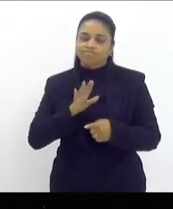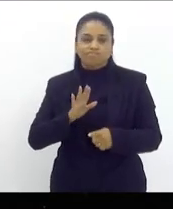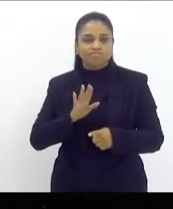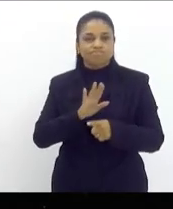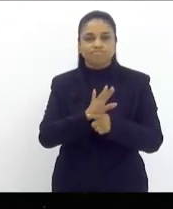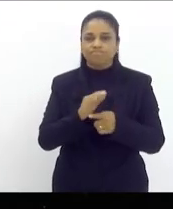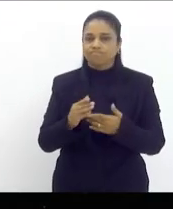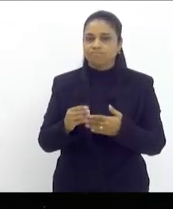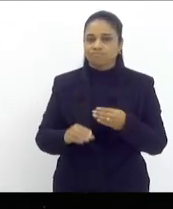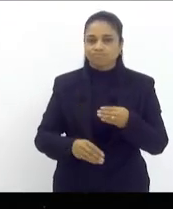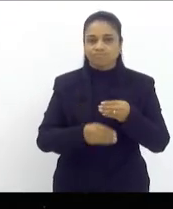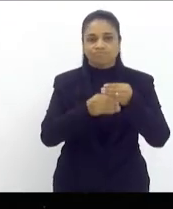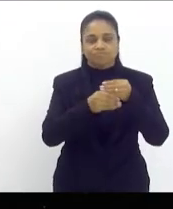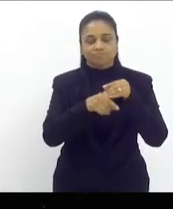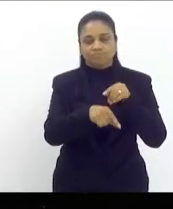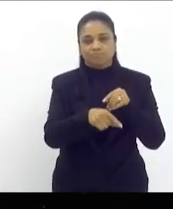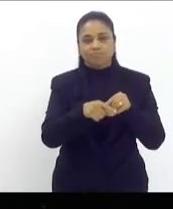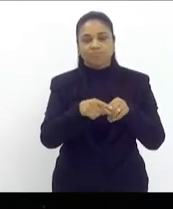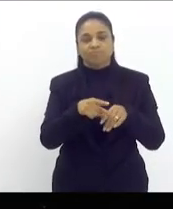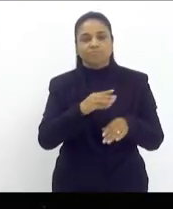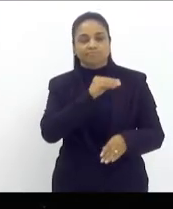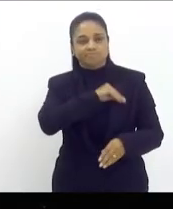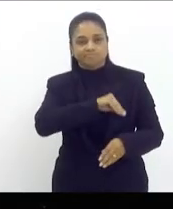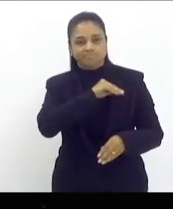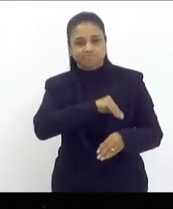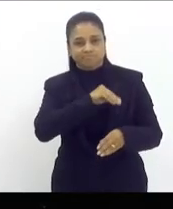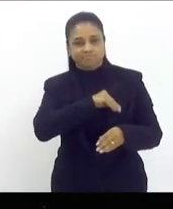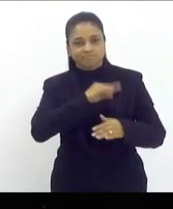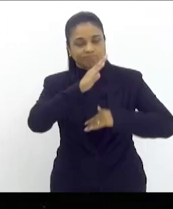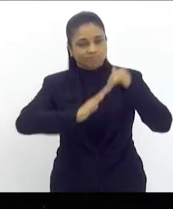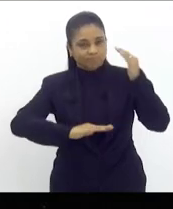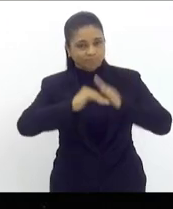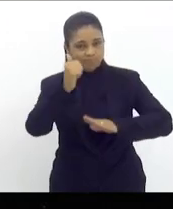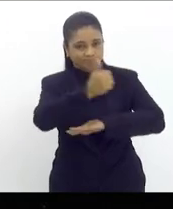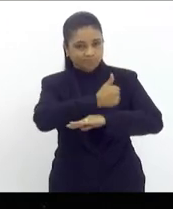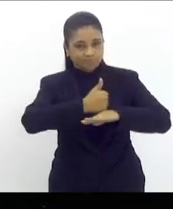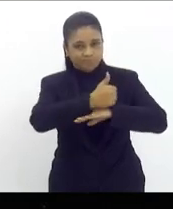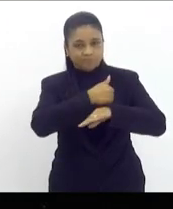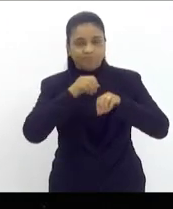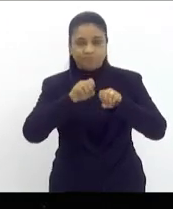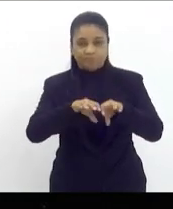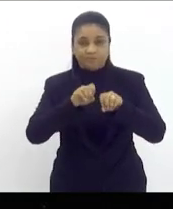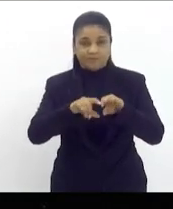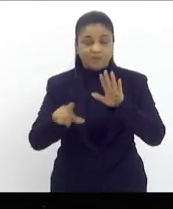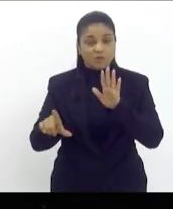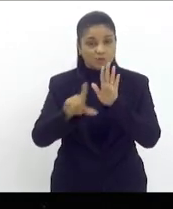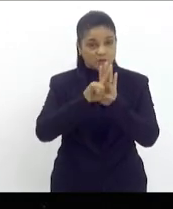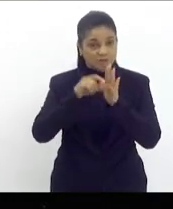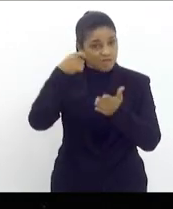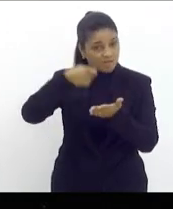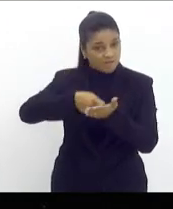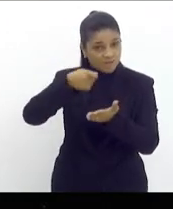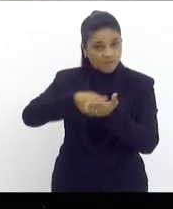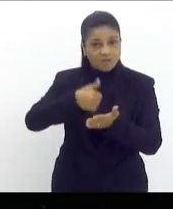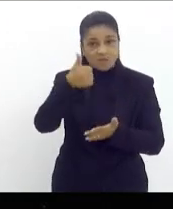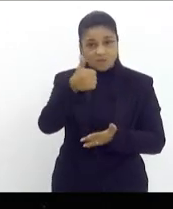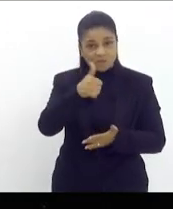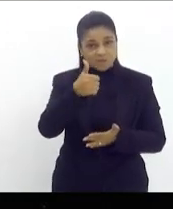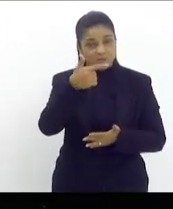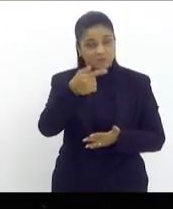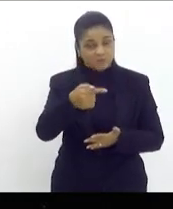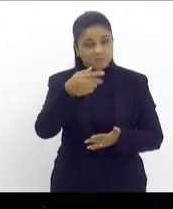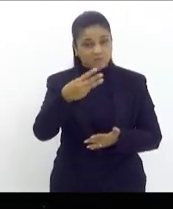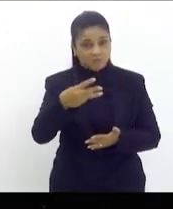rendimentos aos professores e profissionais de educação para cumprir a lei federal que já é citada a 11.738